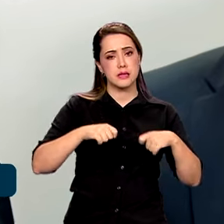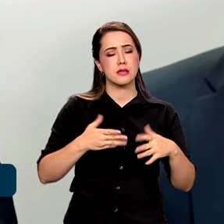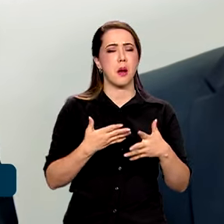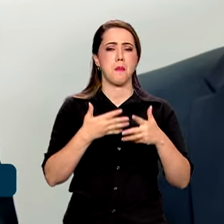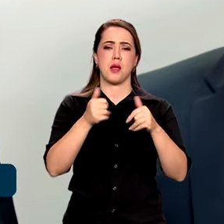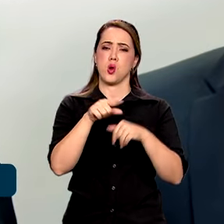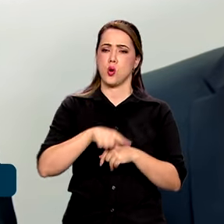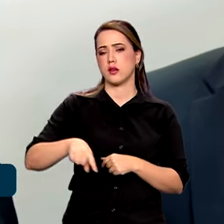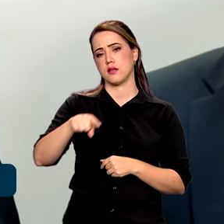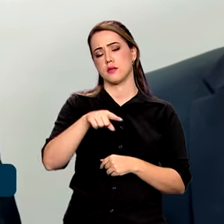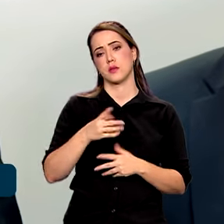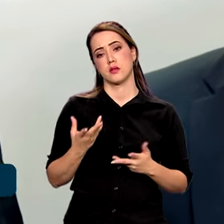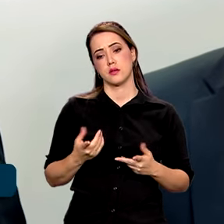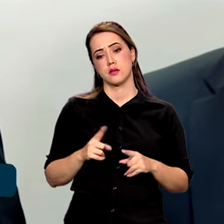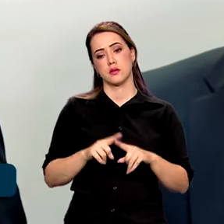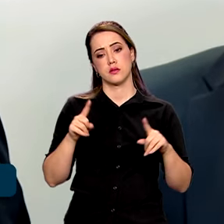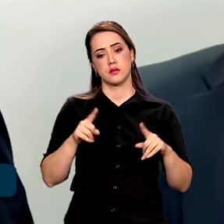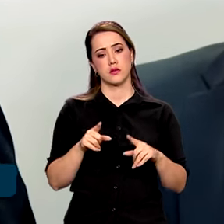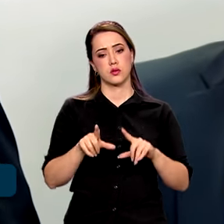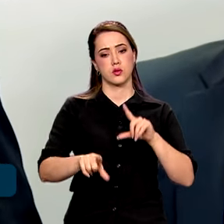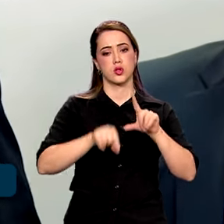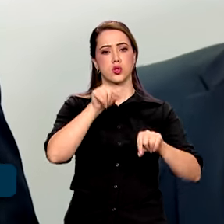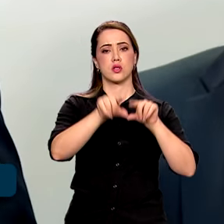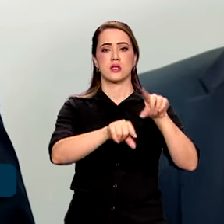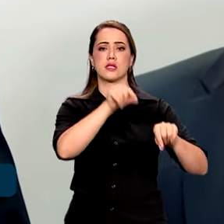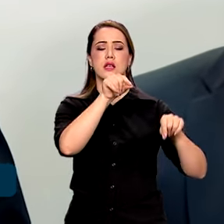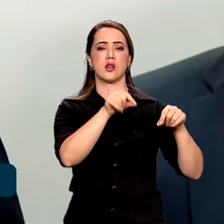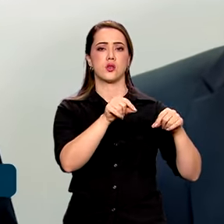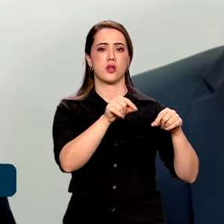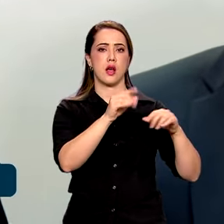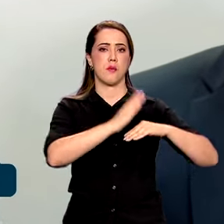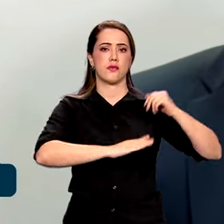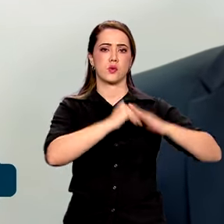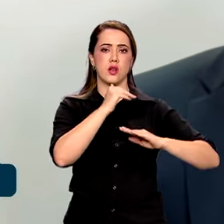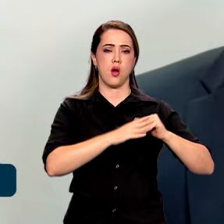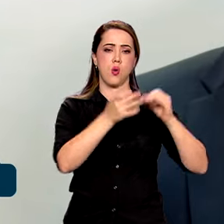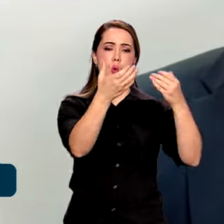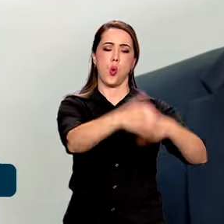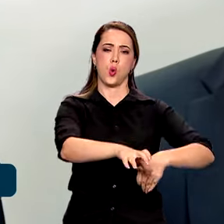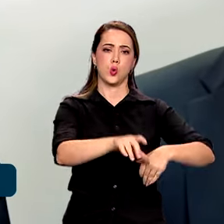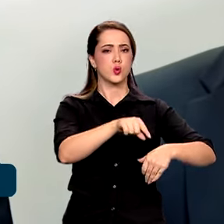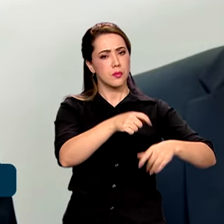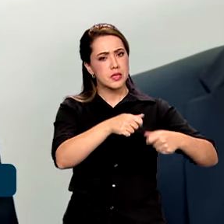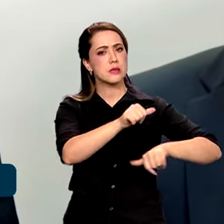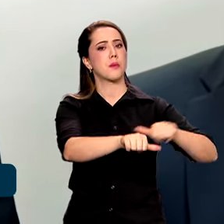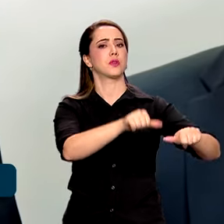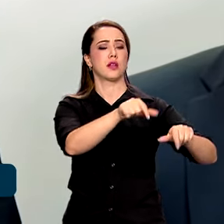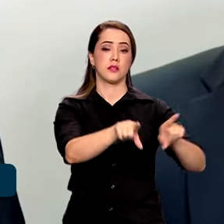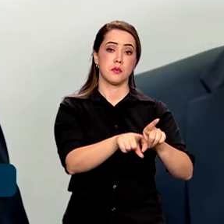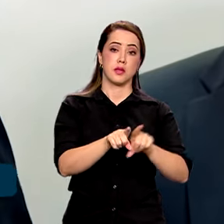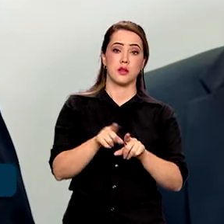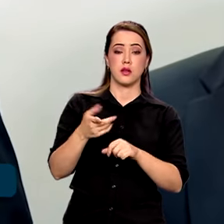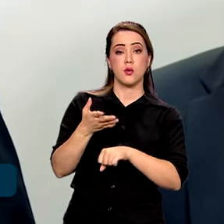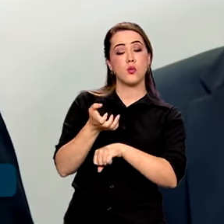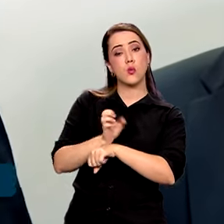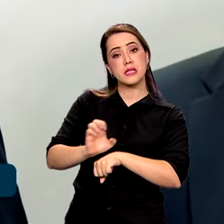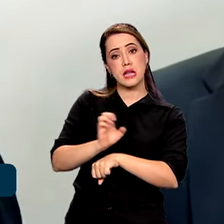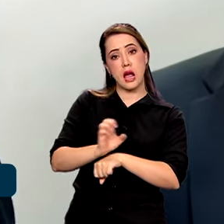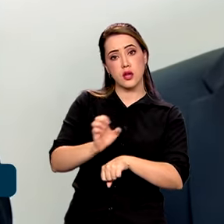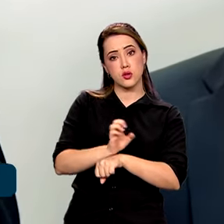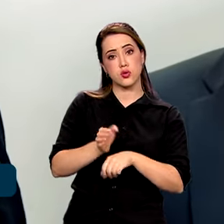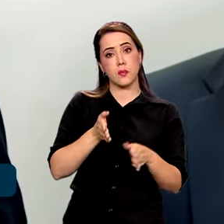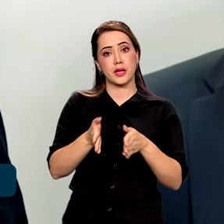debilitados. A maneira de selecionar os profissionais, o concurso público precisa ser repensado, o estágio probatório